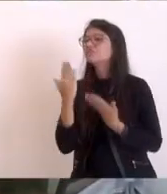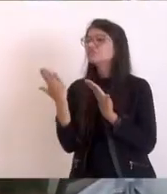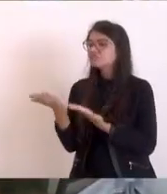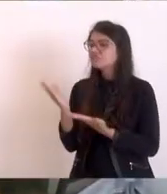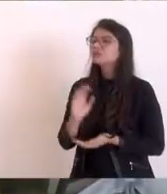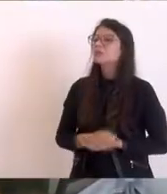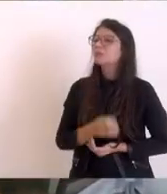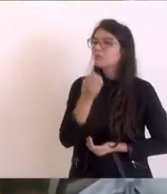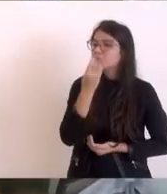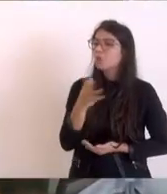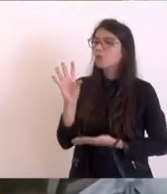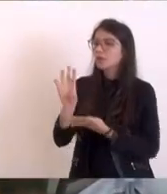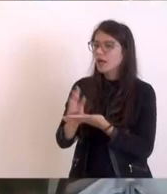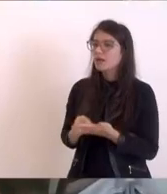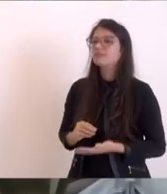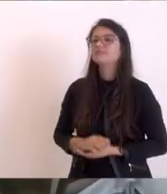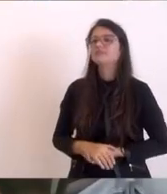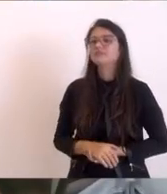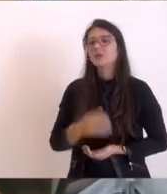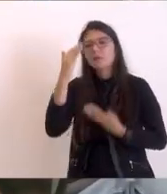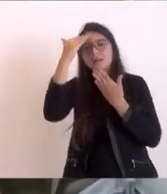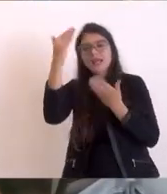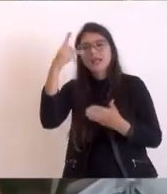vamos em frente. Obrigado, Pérez, meu irmão.